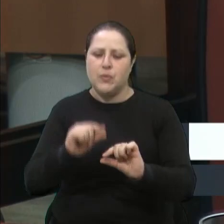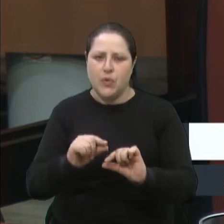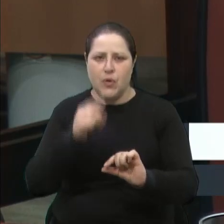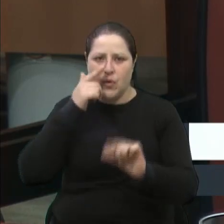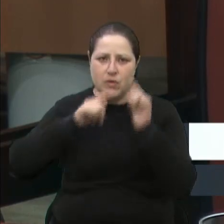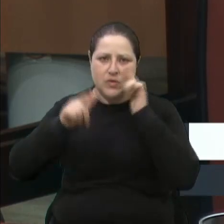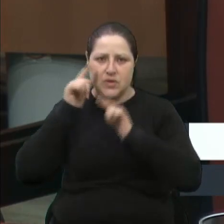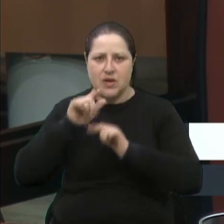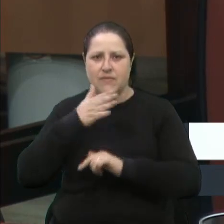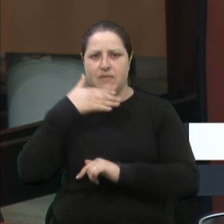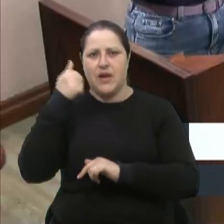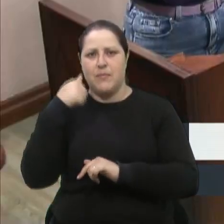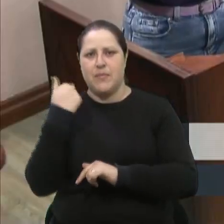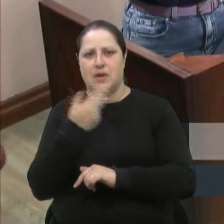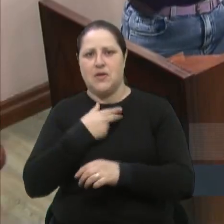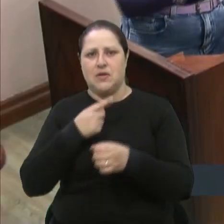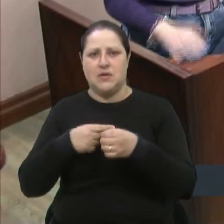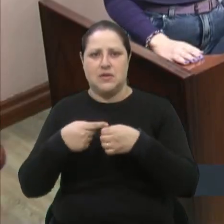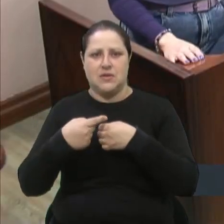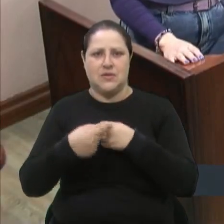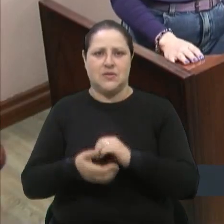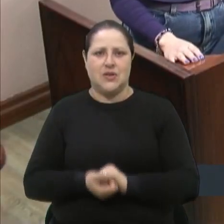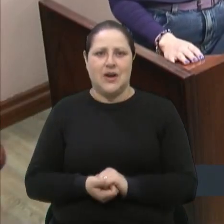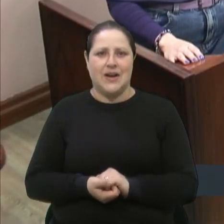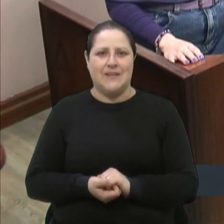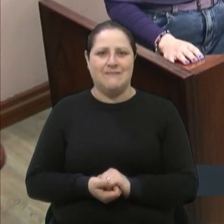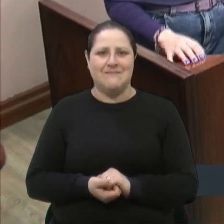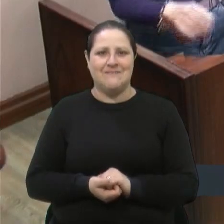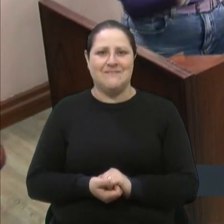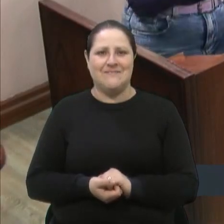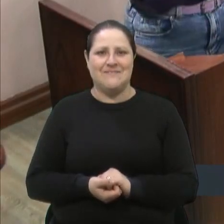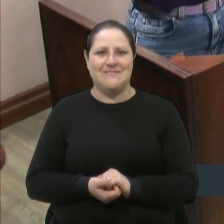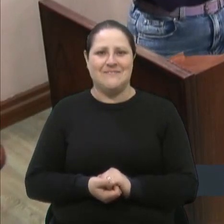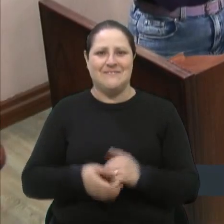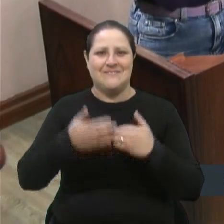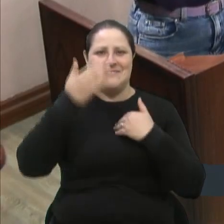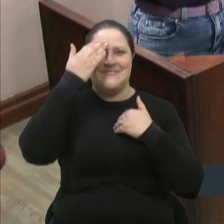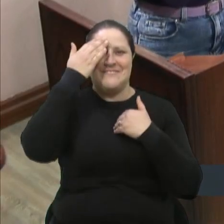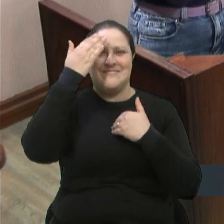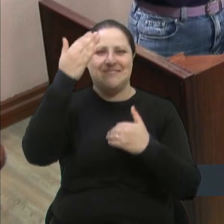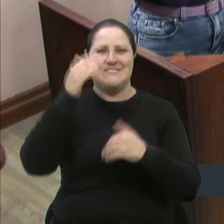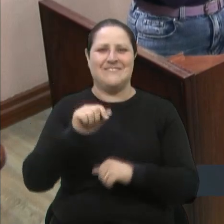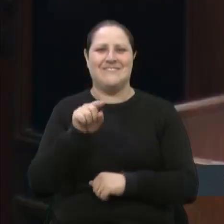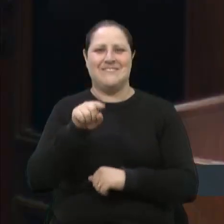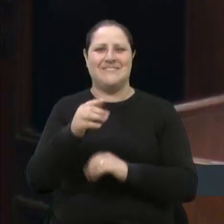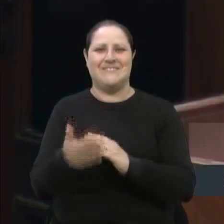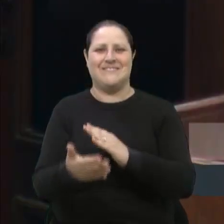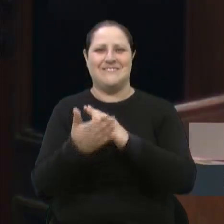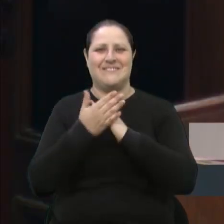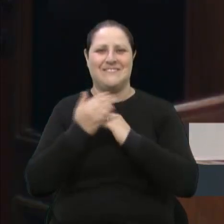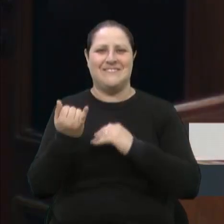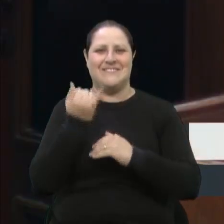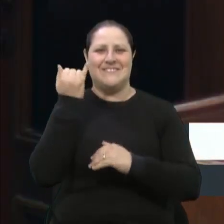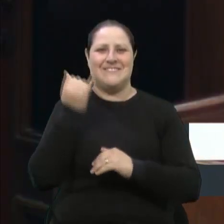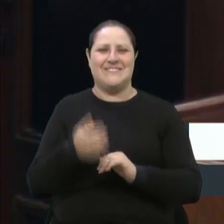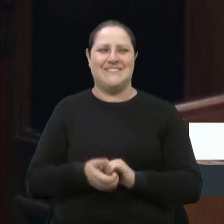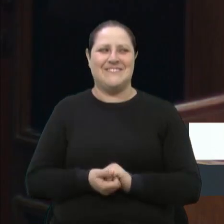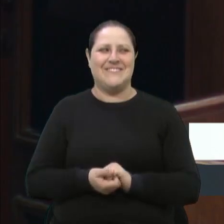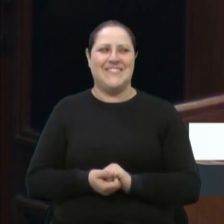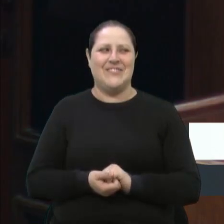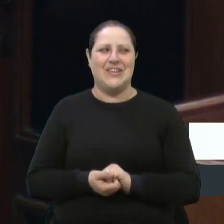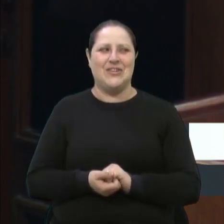Obrigado. Obrigada, vereadora, sua contribuição é sempre muito importante e eu quero destacar aqui que são coisas simples